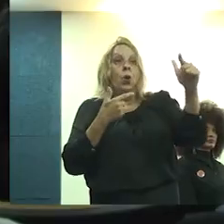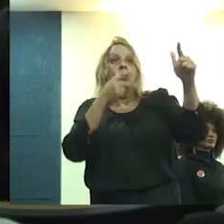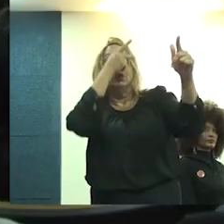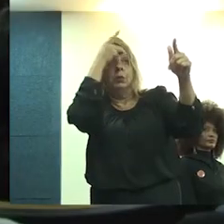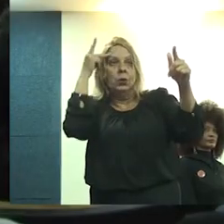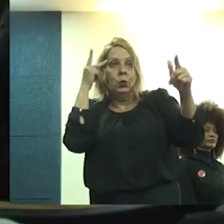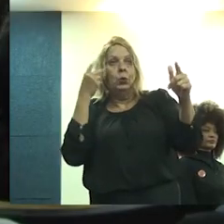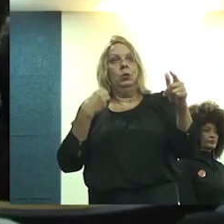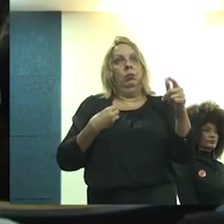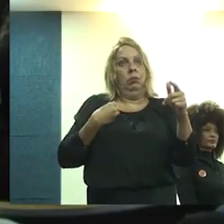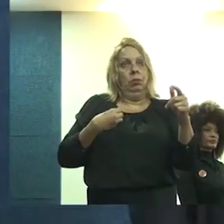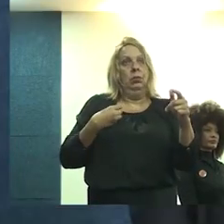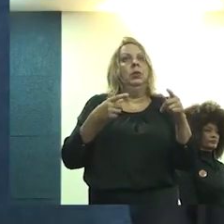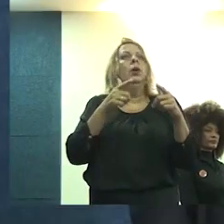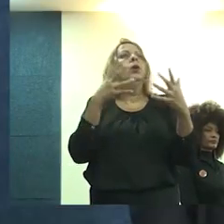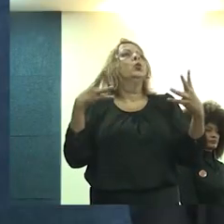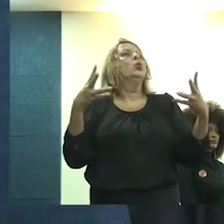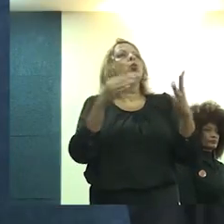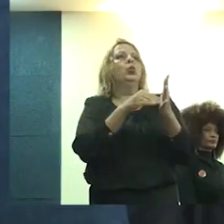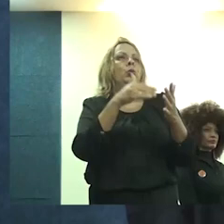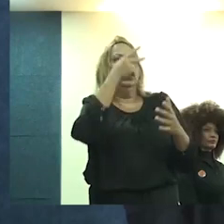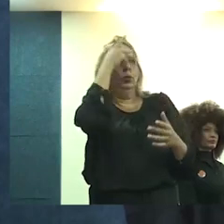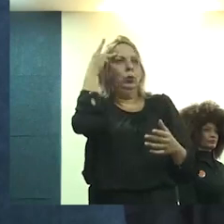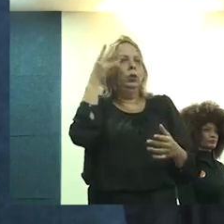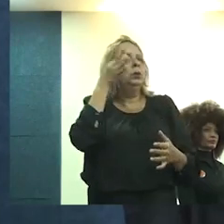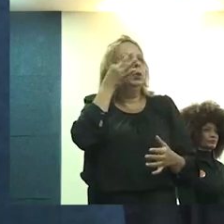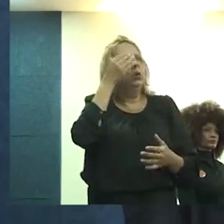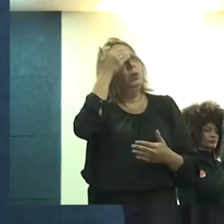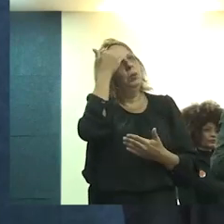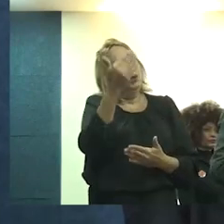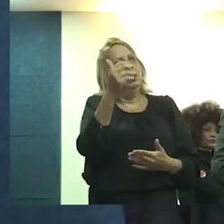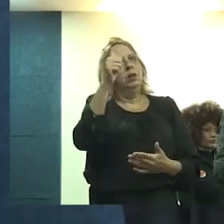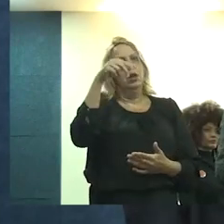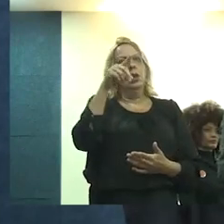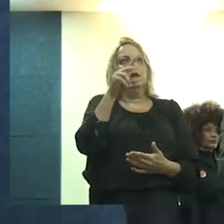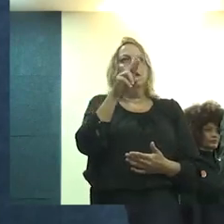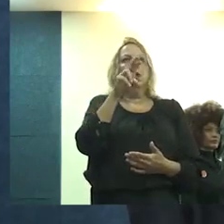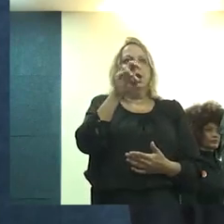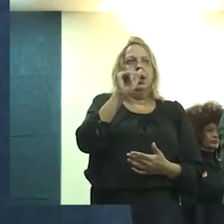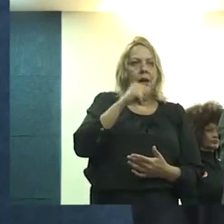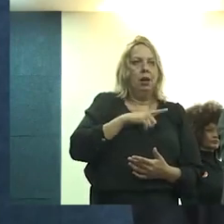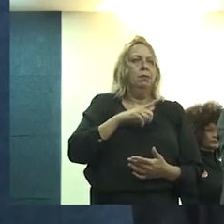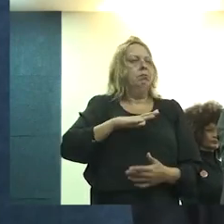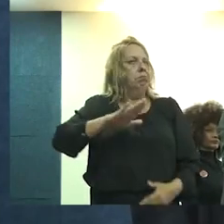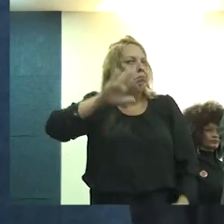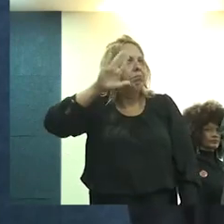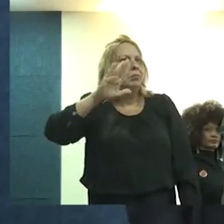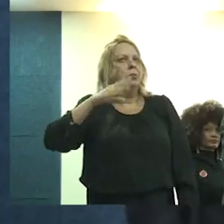do que o Clóvis fez, assim como todos nós somos. Então, obrigado, André, por o presente.